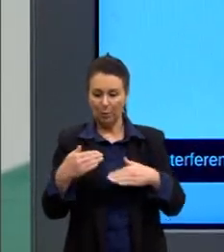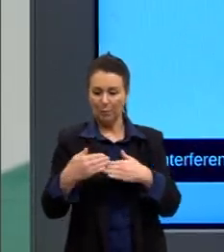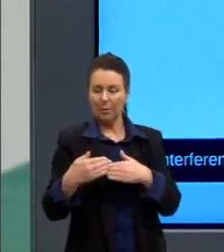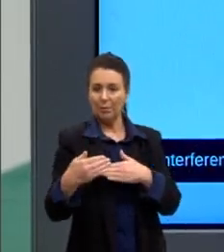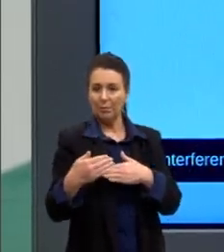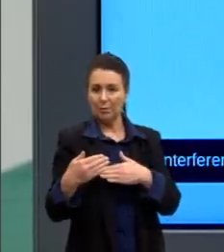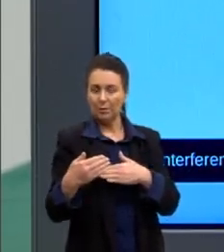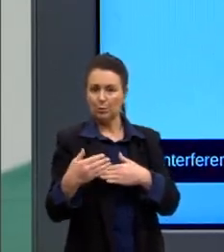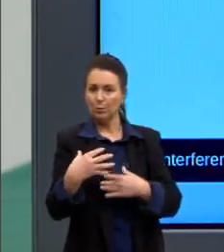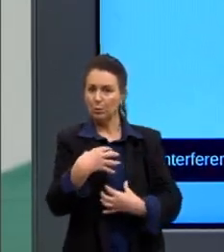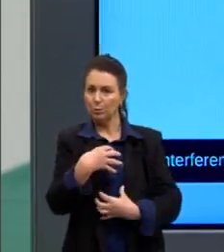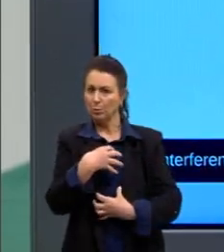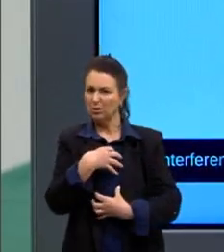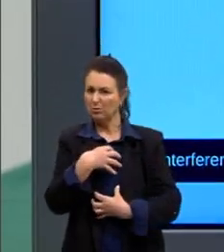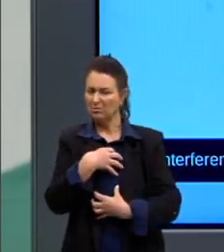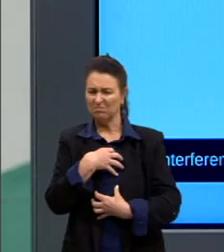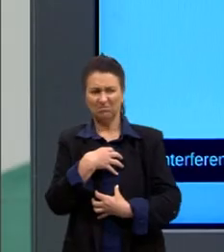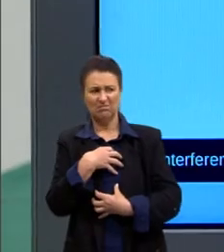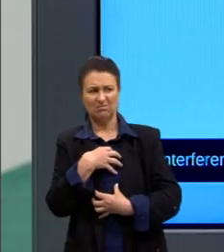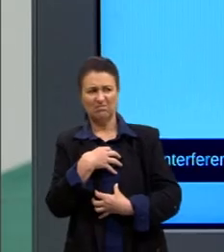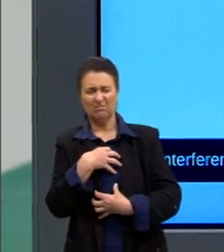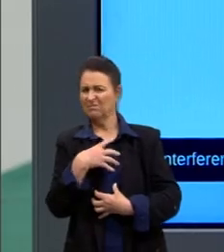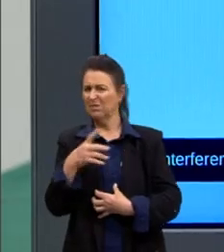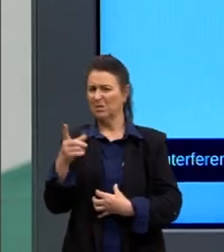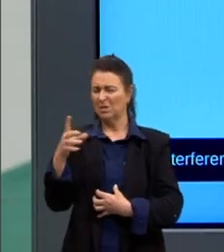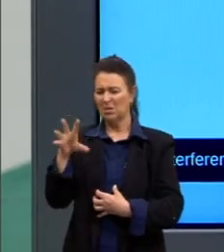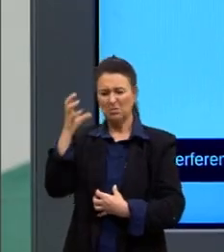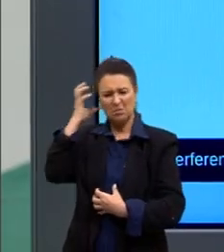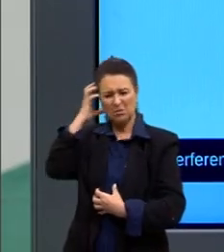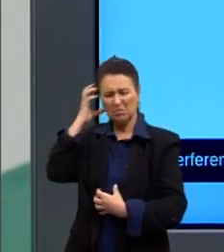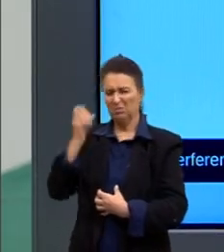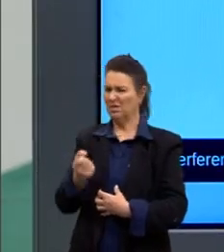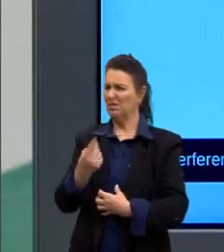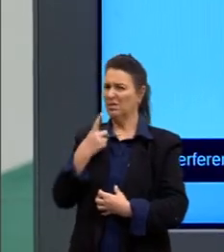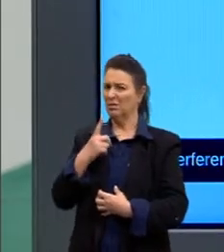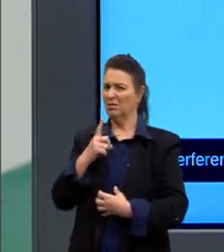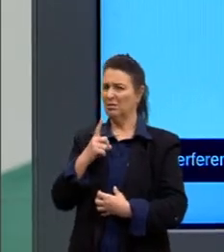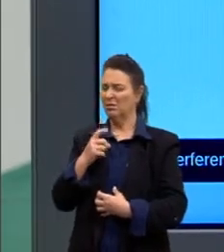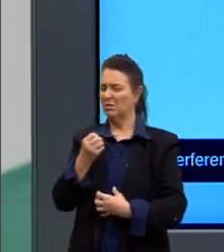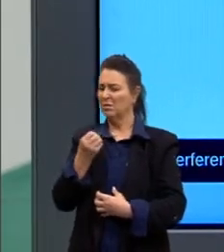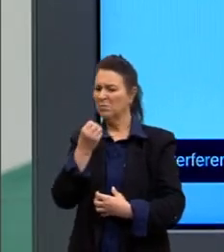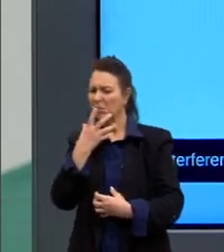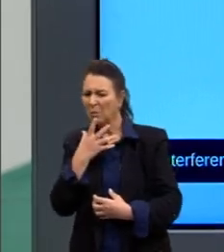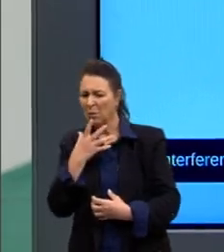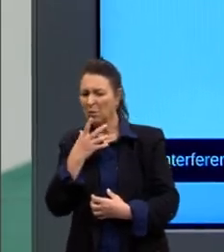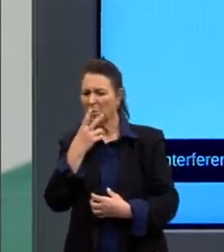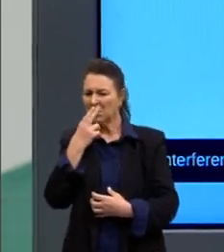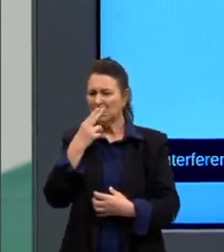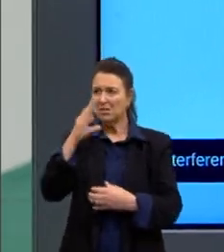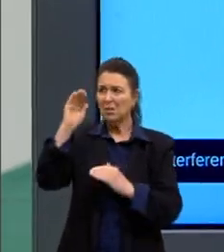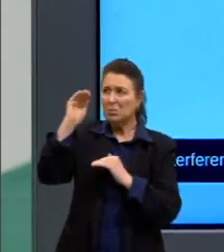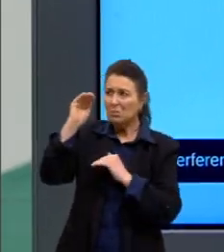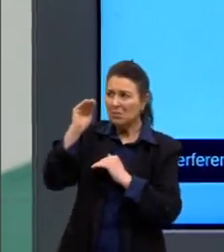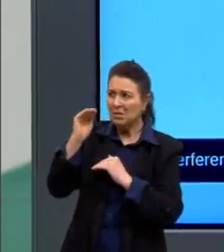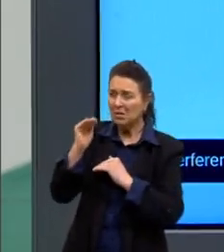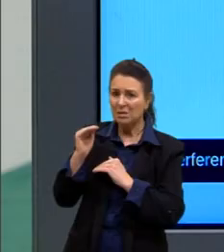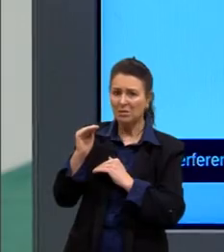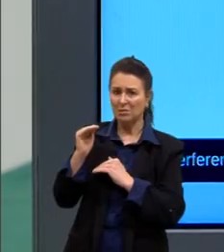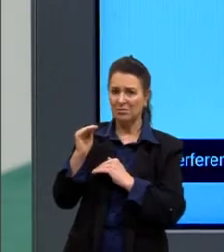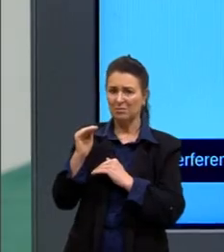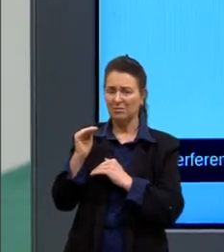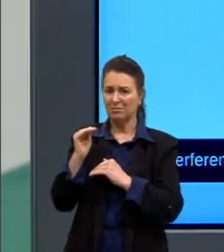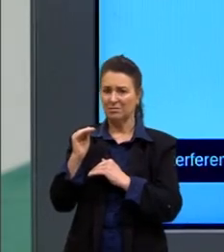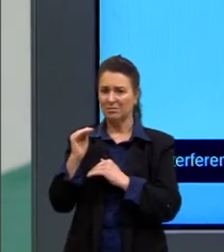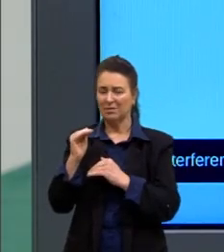pode sentir que o som não está legal. que está estranho, parece que está muito baixo, que não está interessante